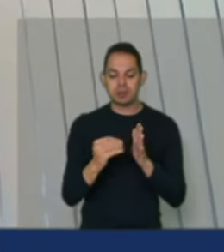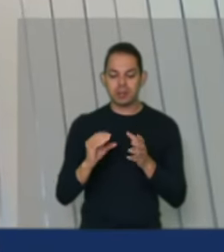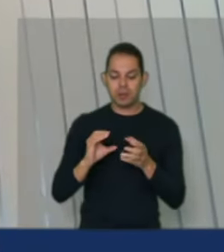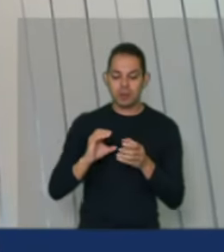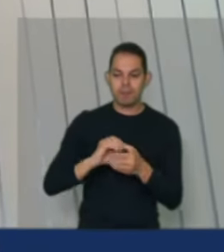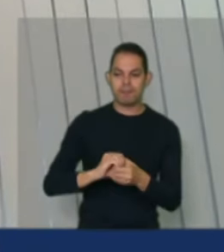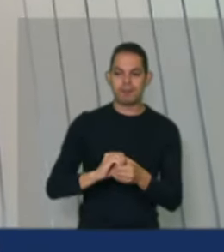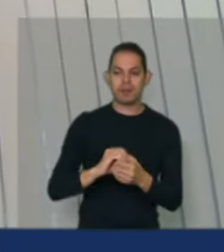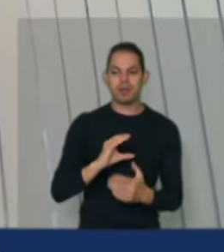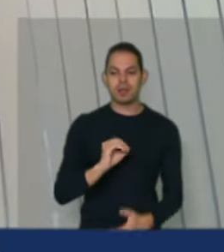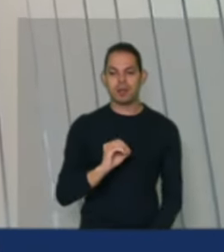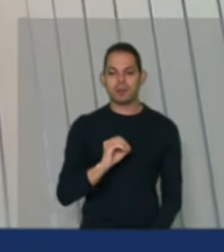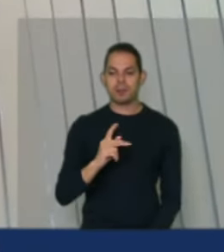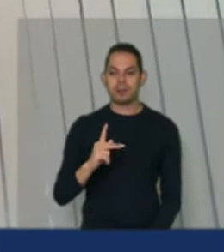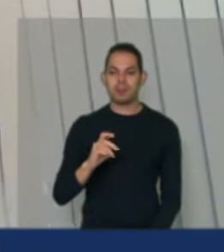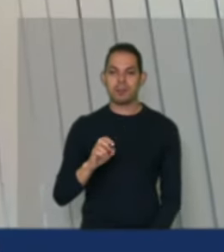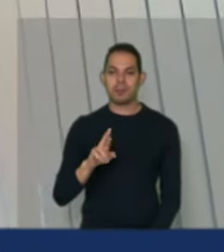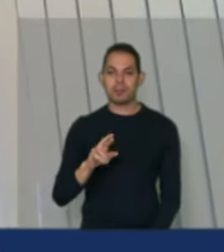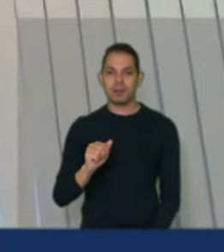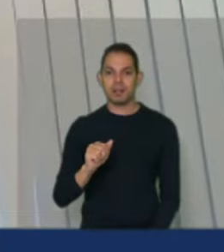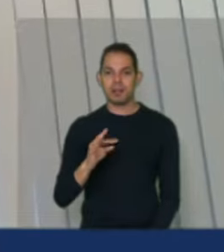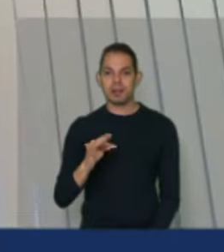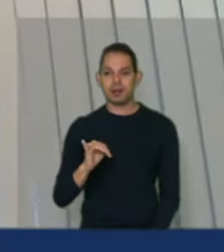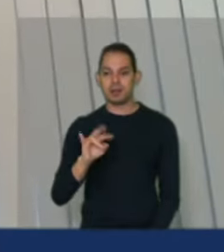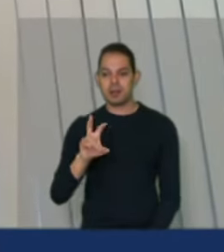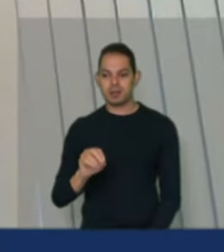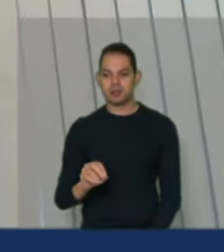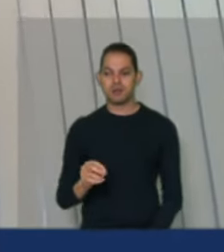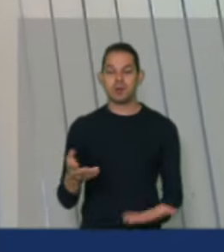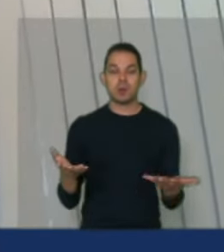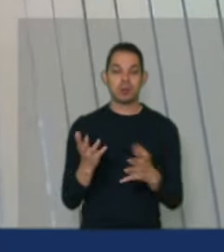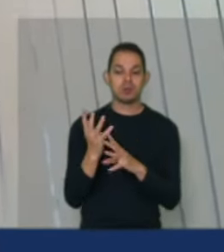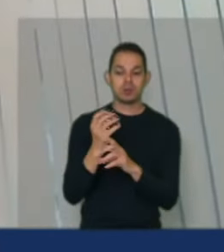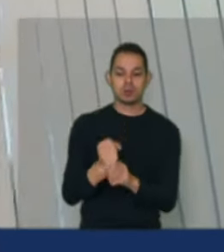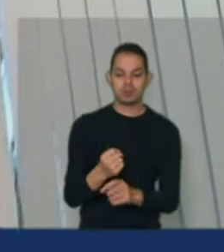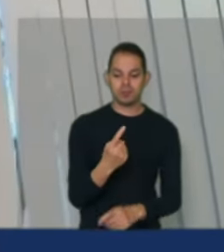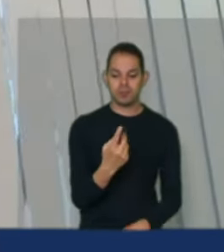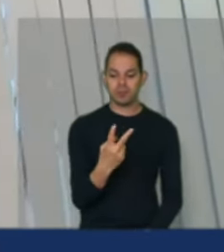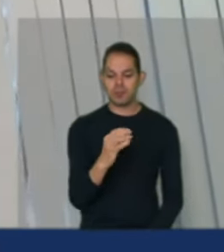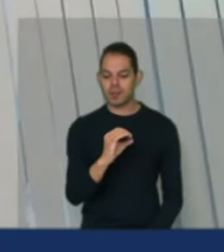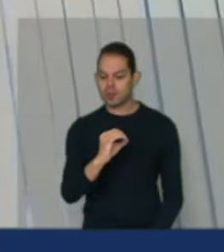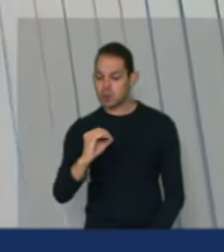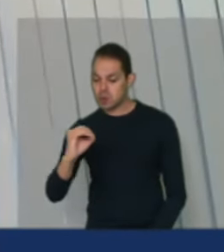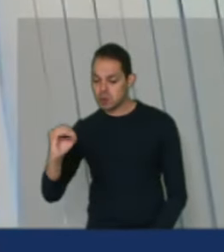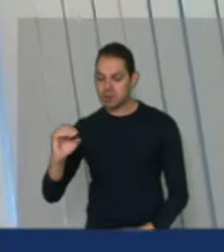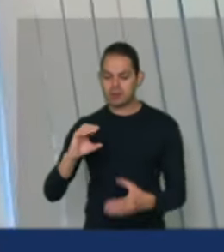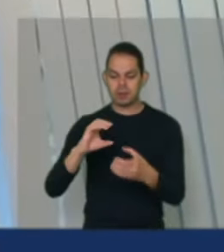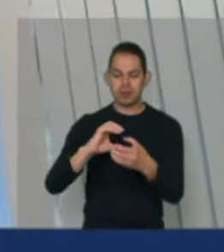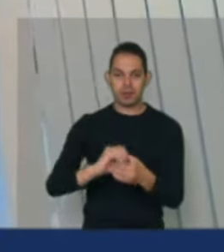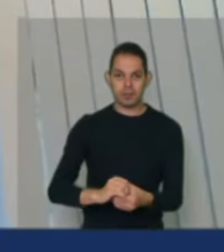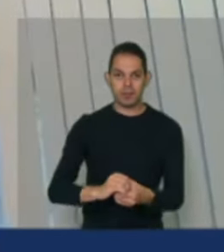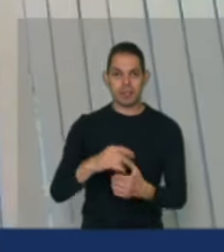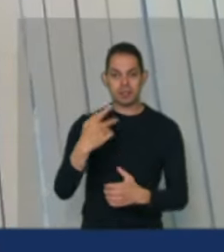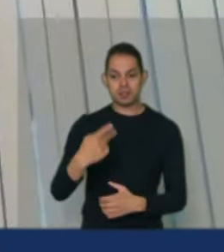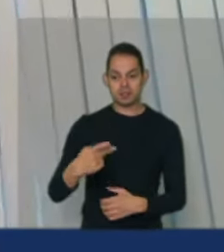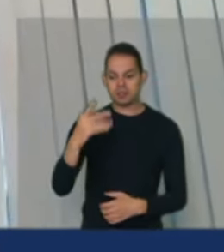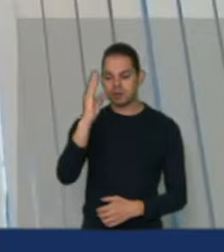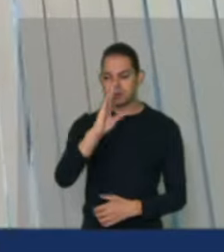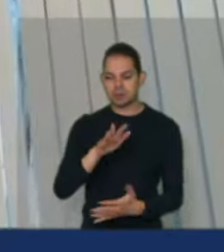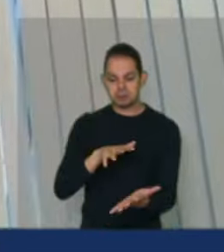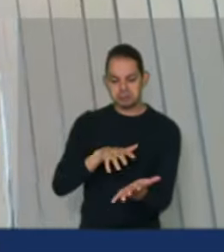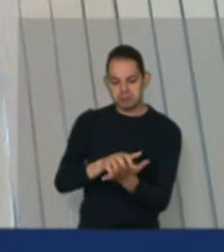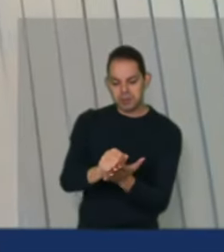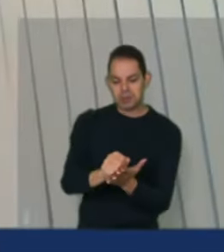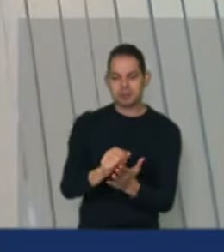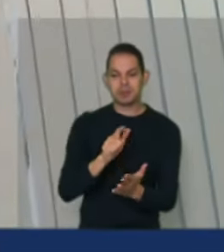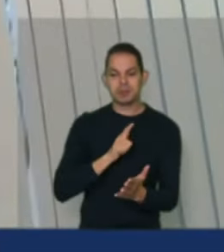do cooperativismo hoje nós temos cerca de 1.200 cooperativas agropecuárias no país registradas aqui conosco na